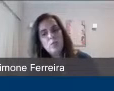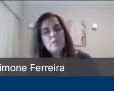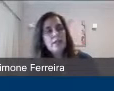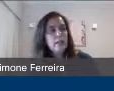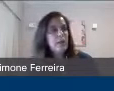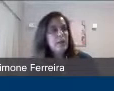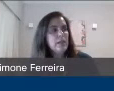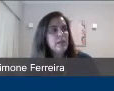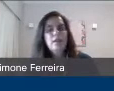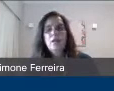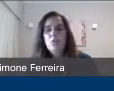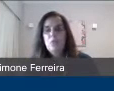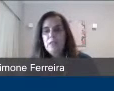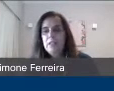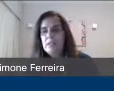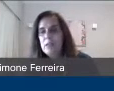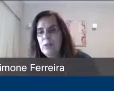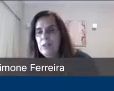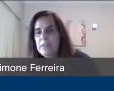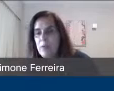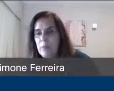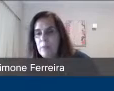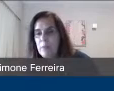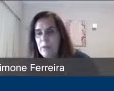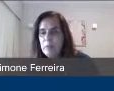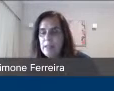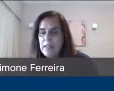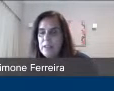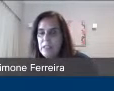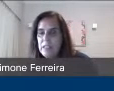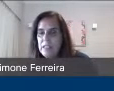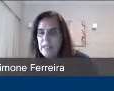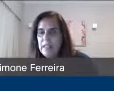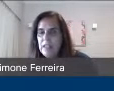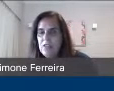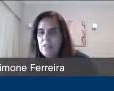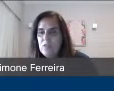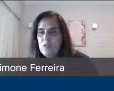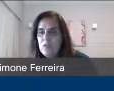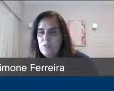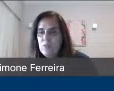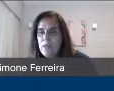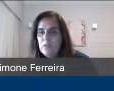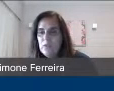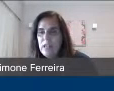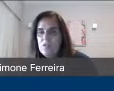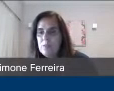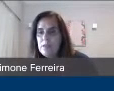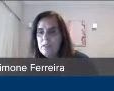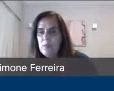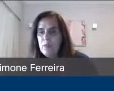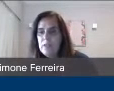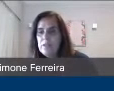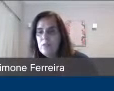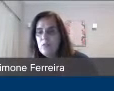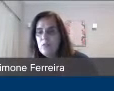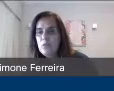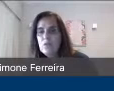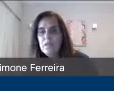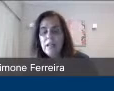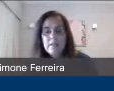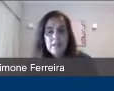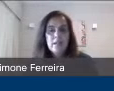marcar uma orientação. Tem uma pergunta aqui da Maria Carolina, que é, quem já sai do ensino médio e está na faculdade, também seria importante se envolver com as atividades?